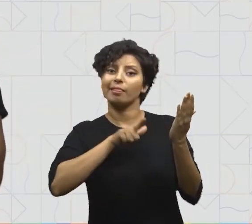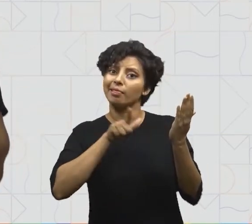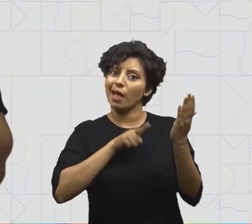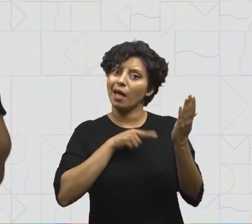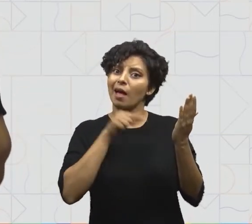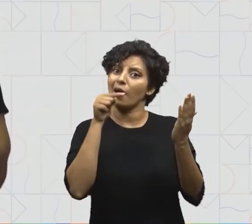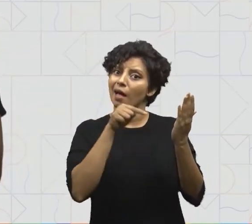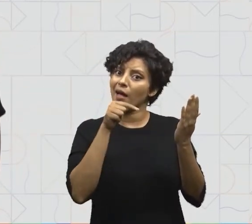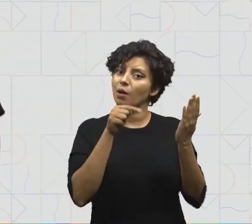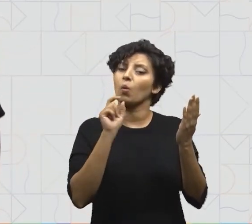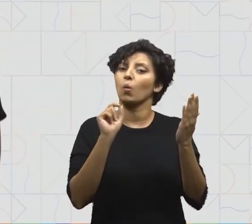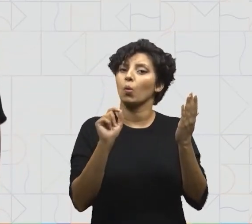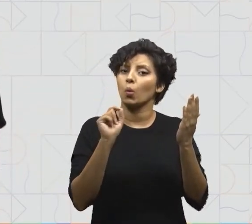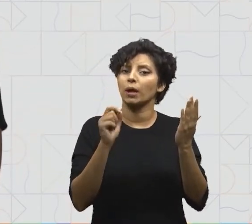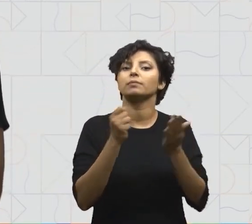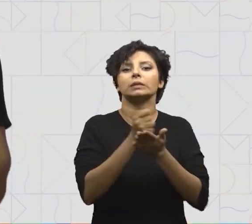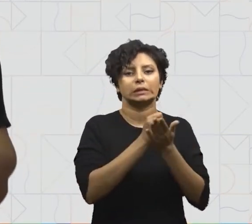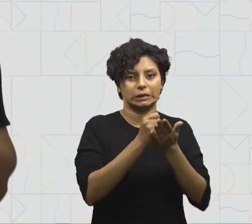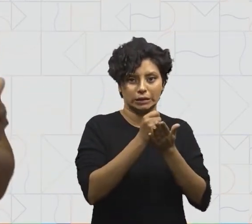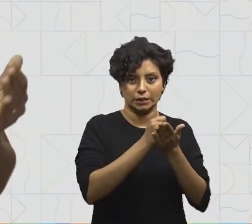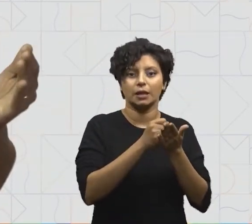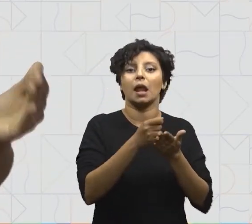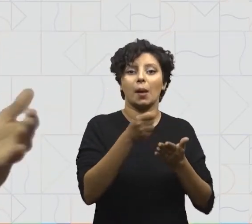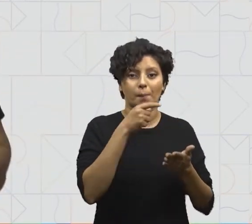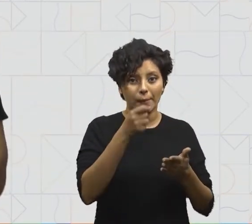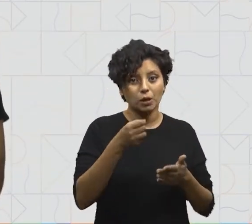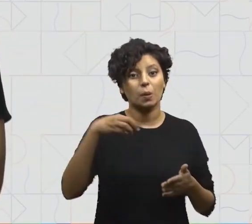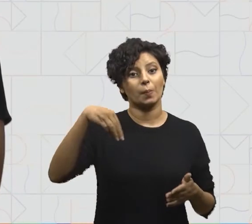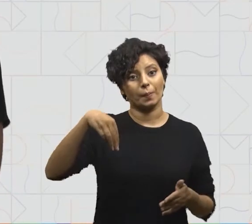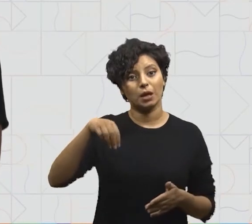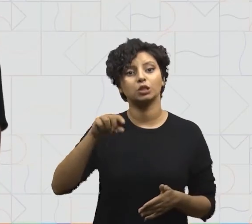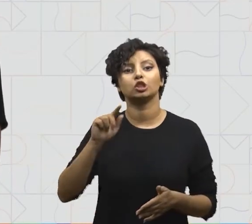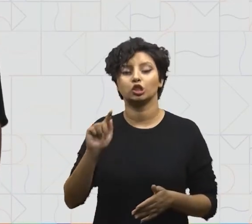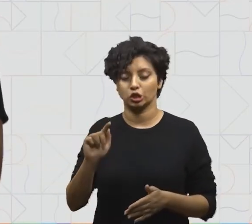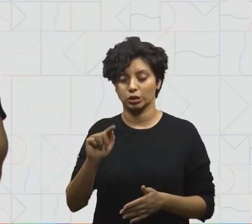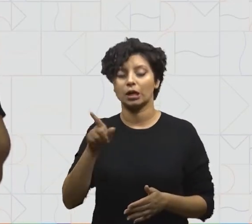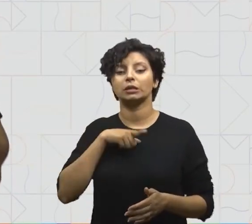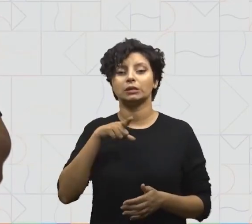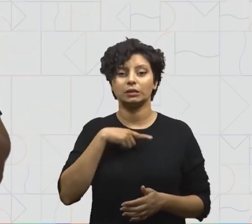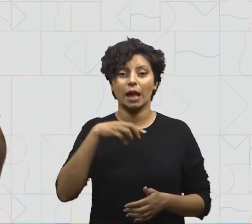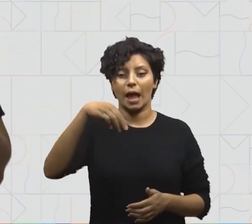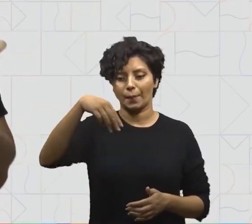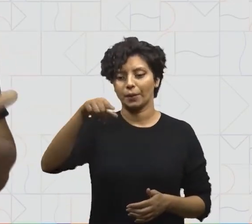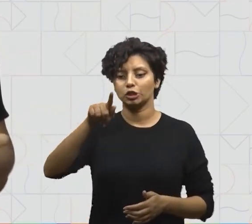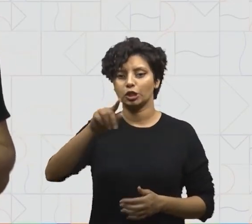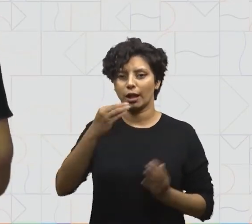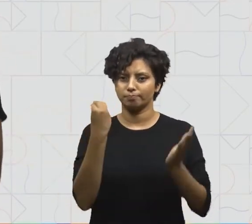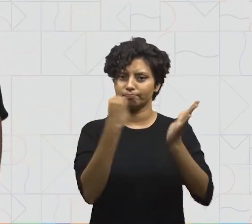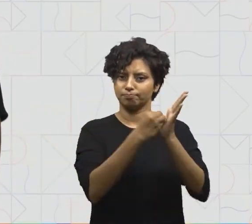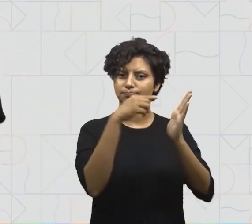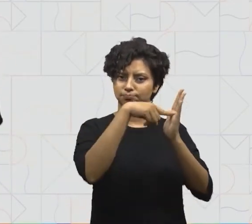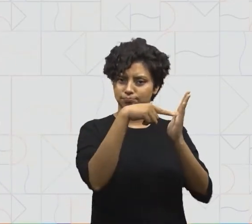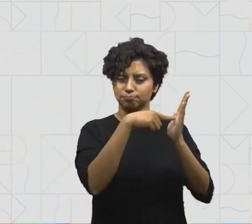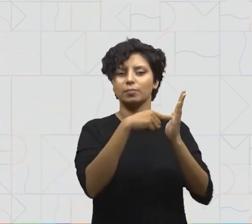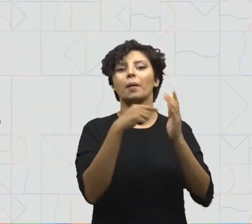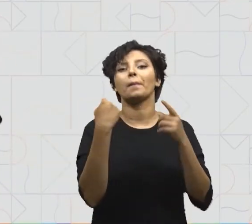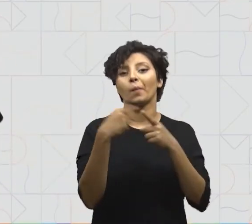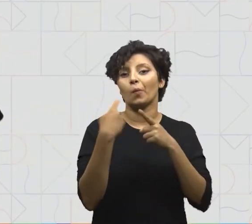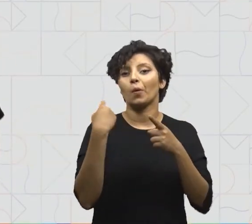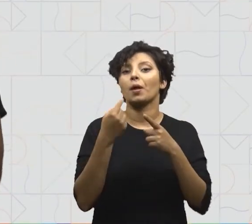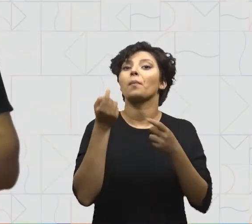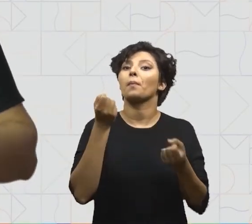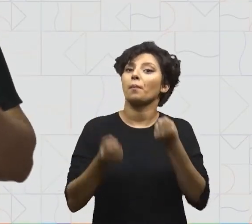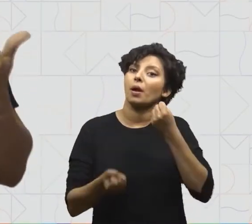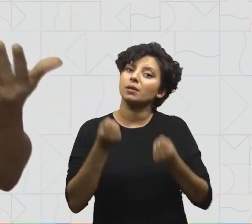caixa que a medida é feita em miligrama. Vai ter o MG na caixa, porque são